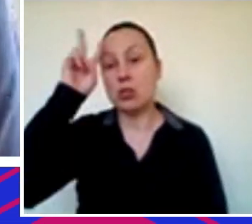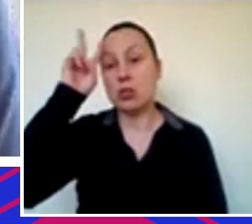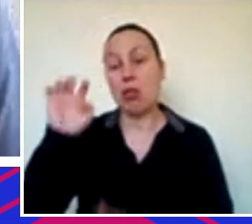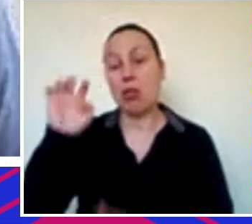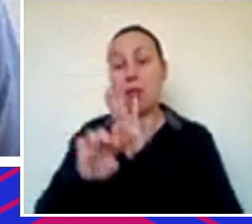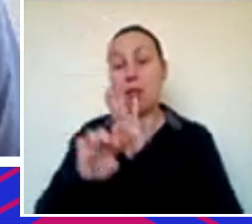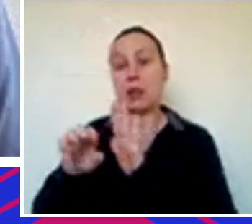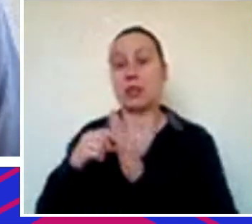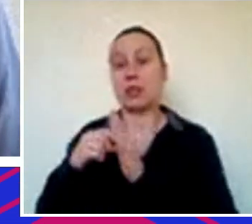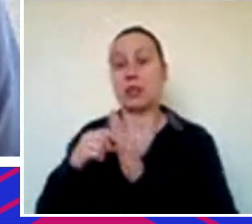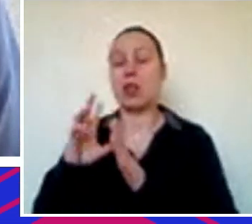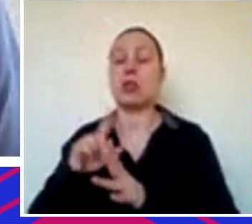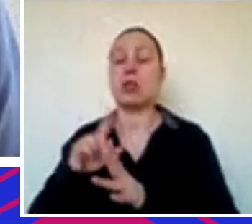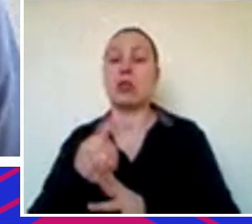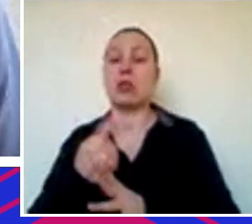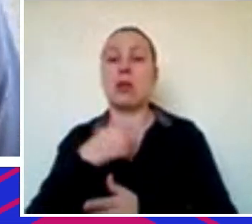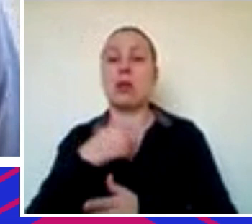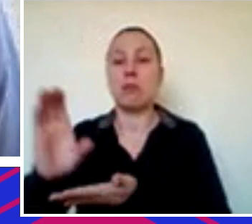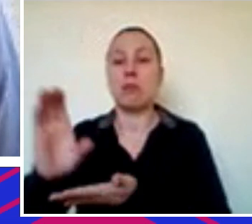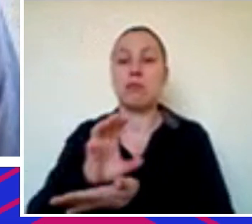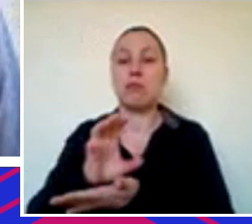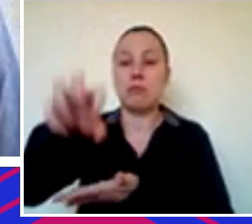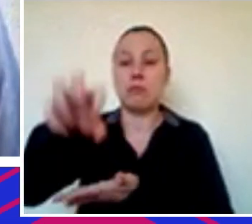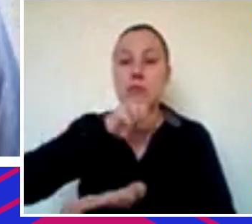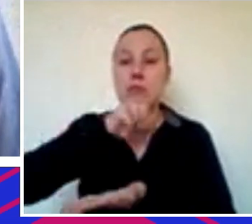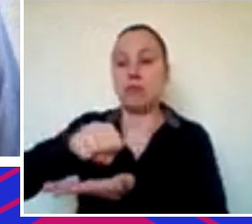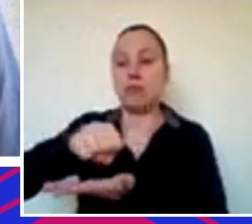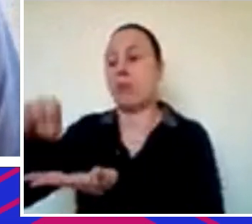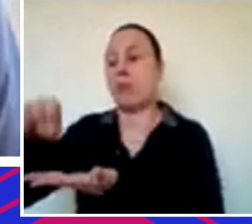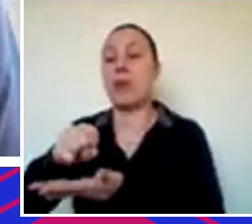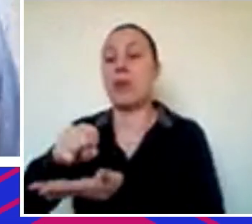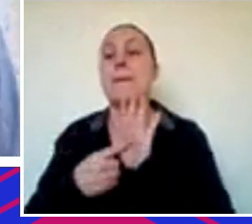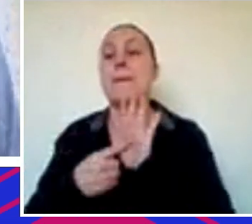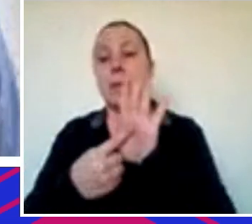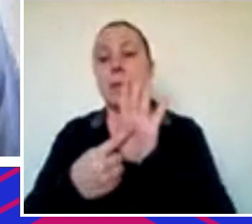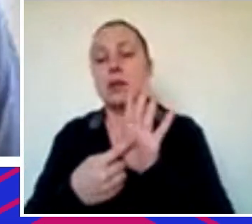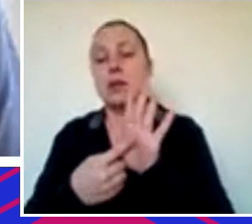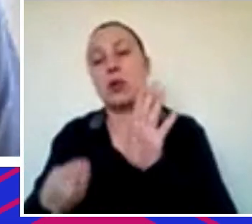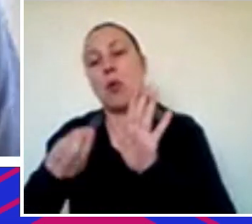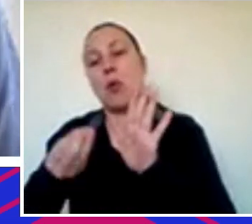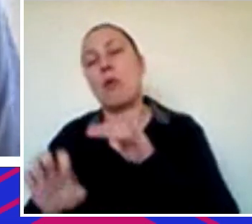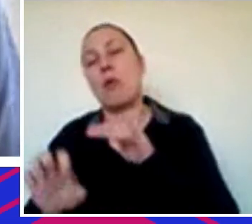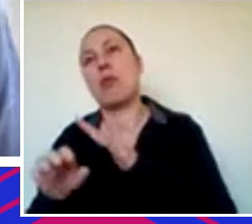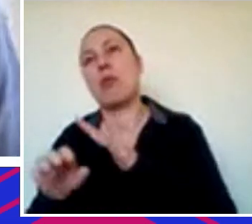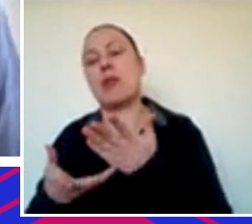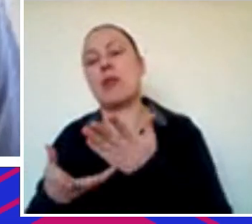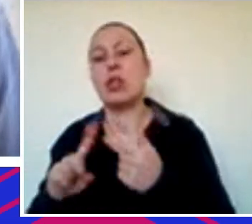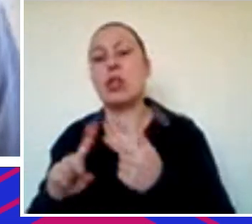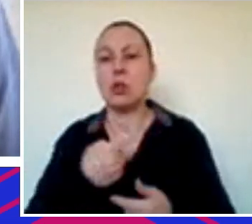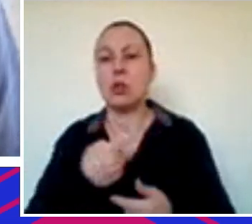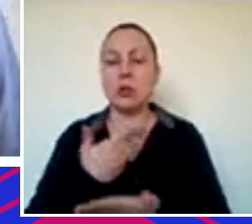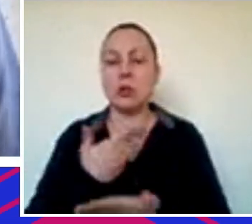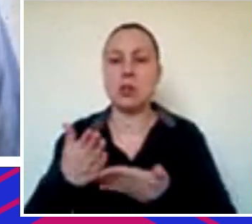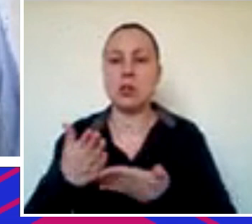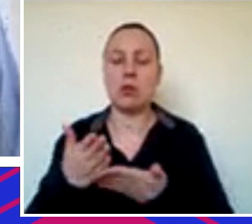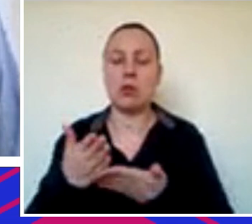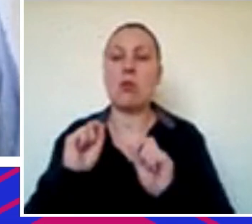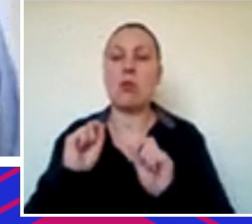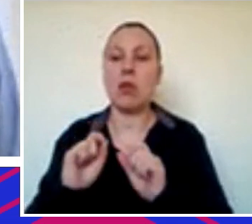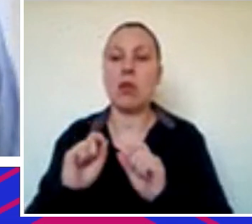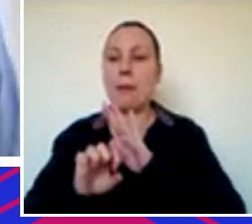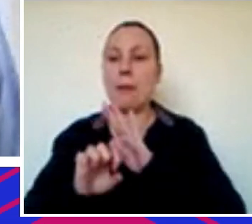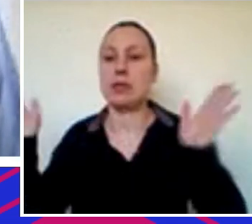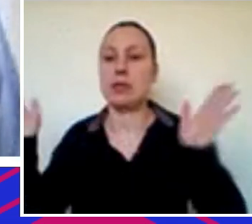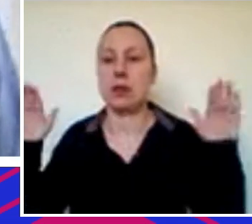ela também mostra, né, o estágio de captação mostra também o estágio da companhia, né, então, a gente começou com anjos, né, foi uma rodada anjos que eu fiz,